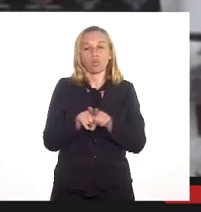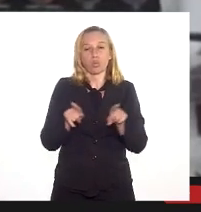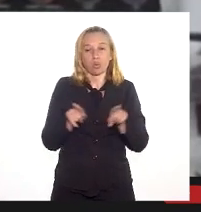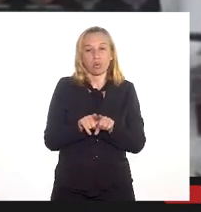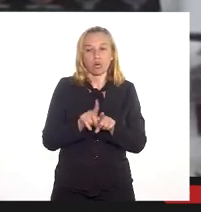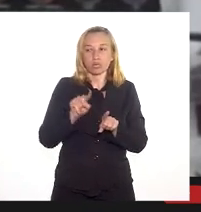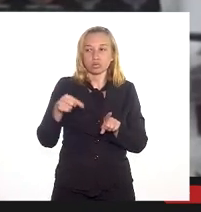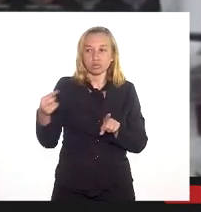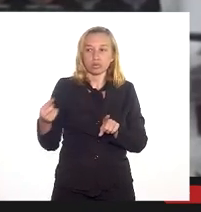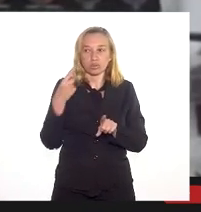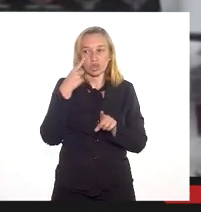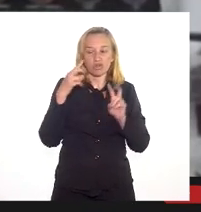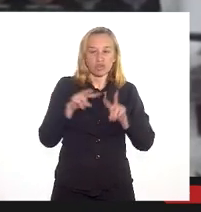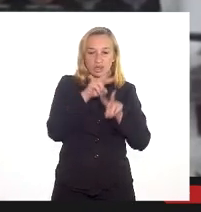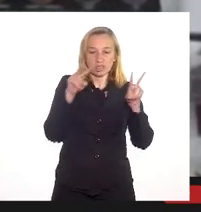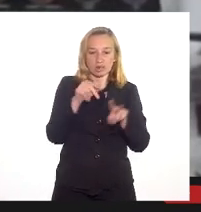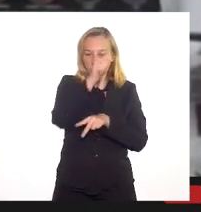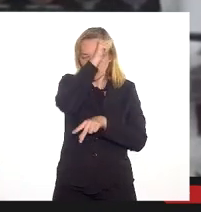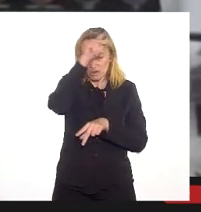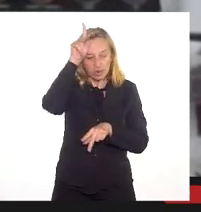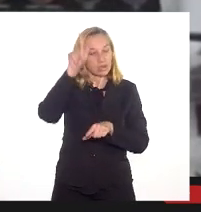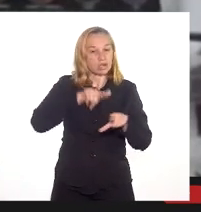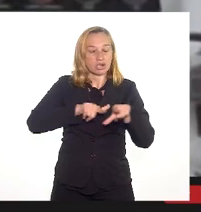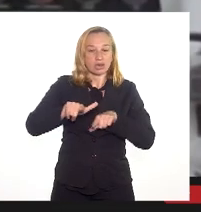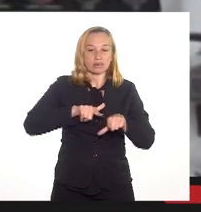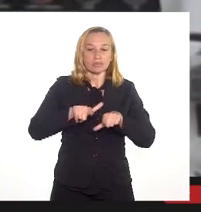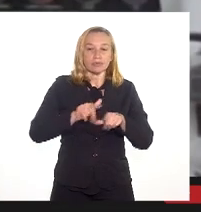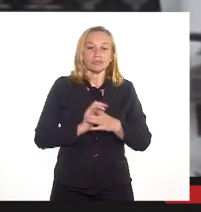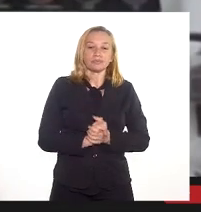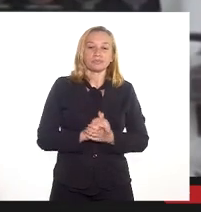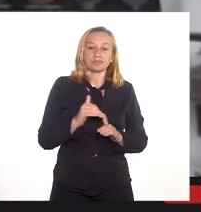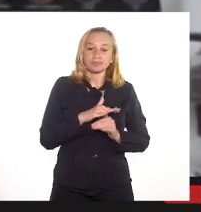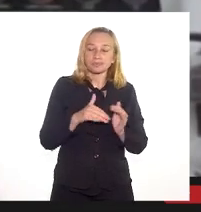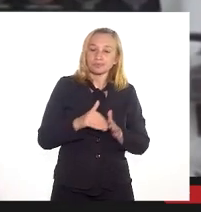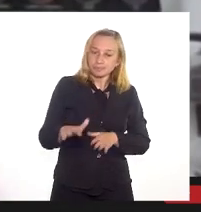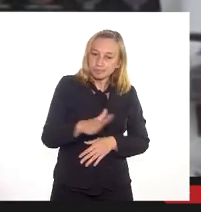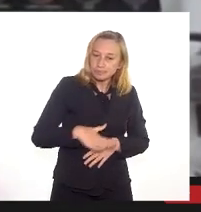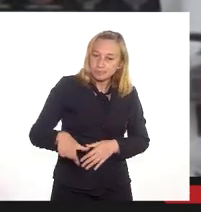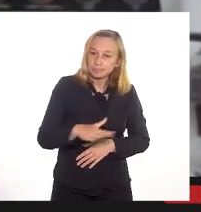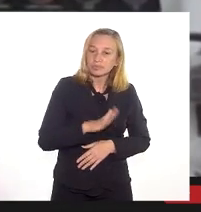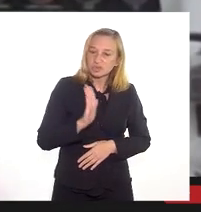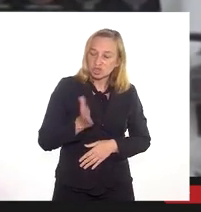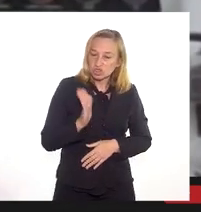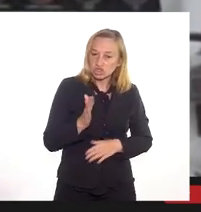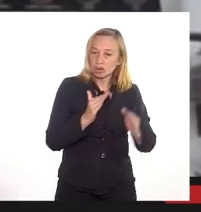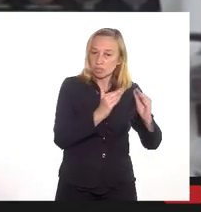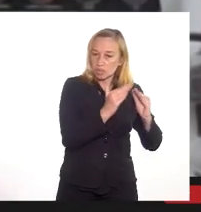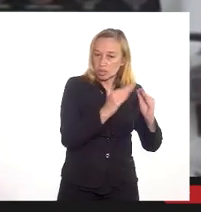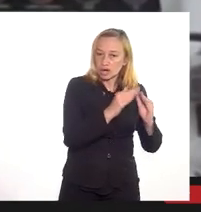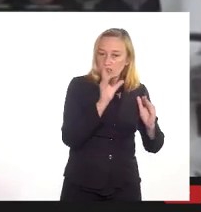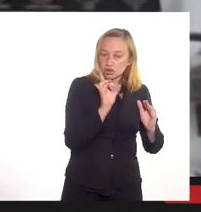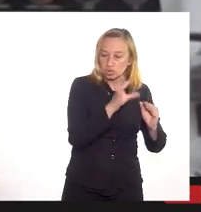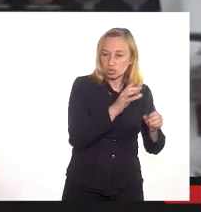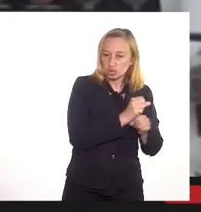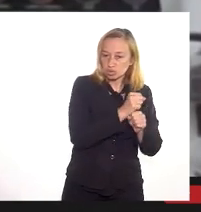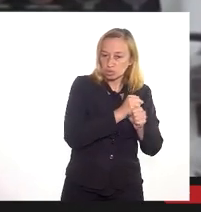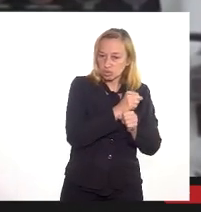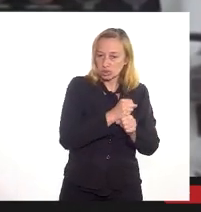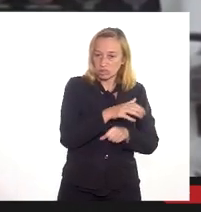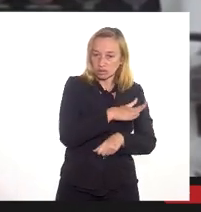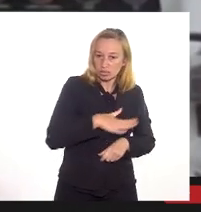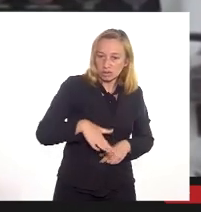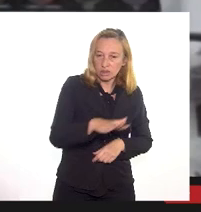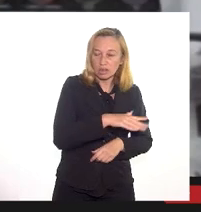um outro ponto de vista que a prefeitura está trabalhando? Toda essa área que já foi ocupada na última ou nas últimas décadas no entorno,